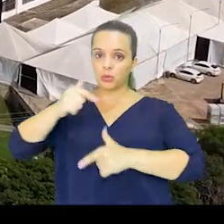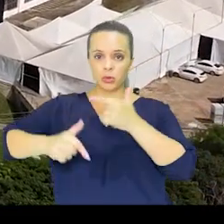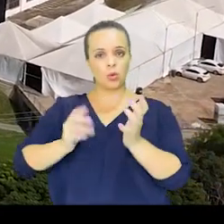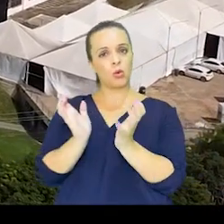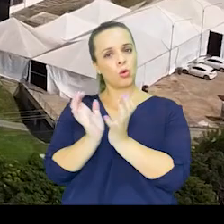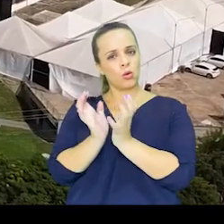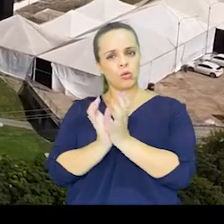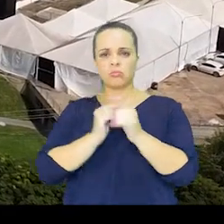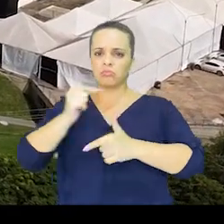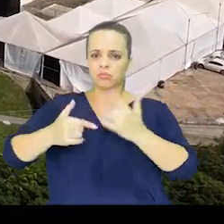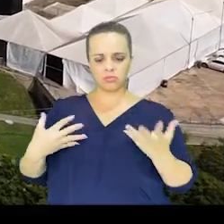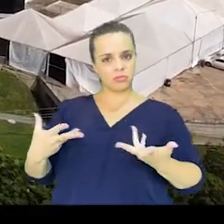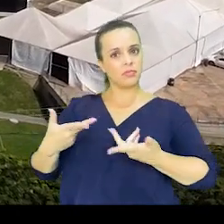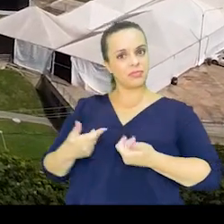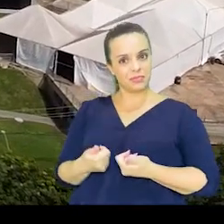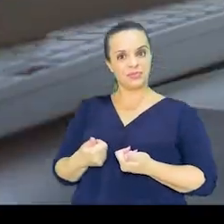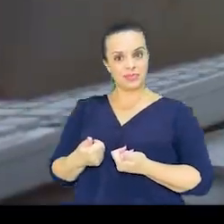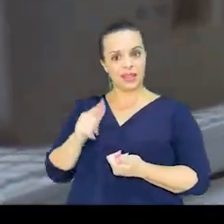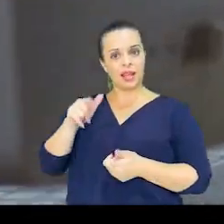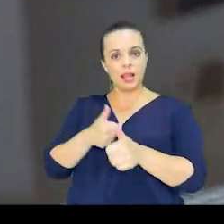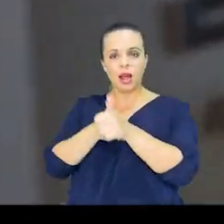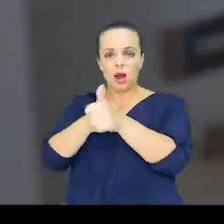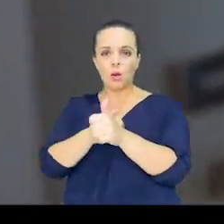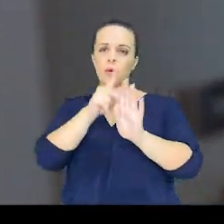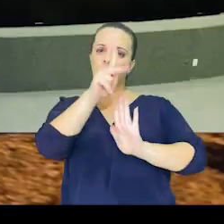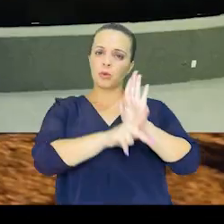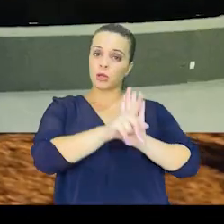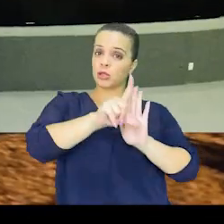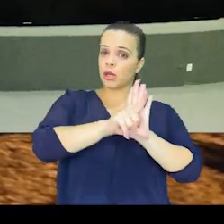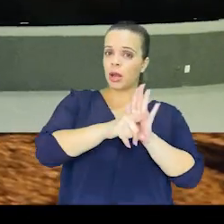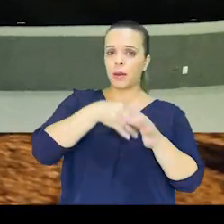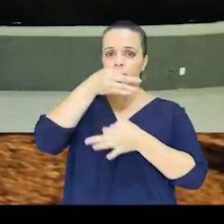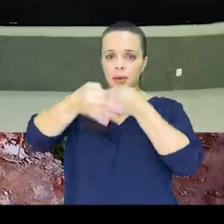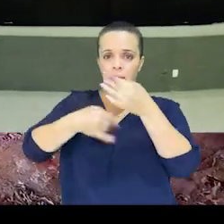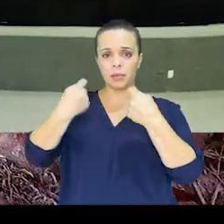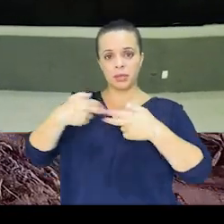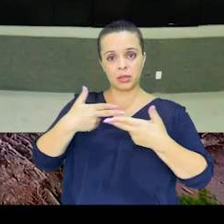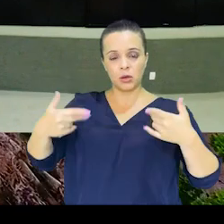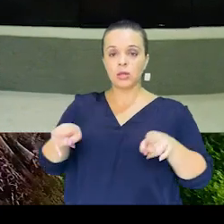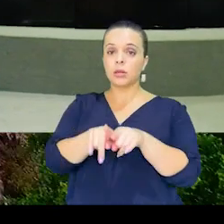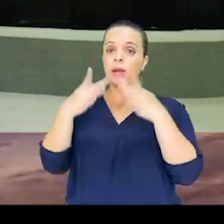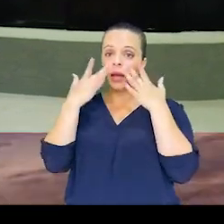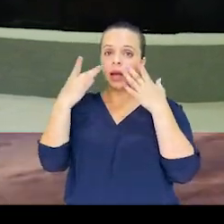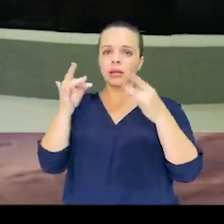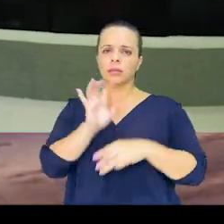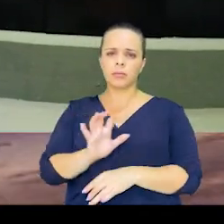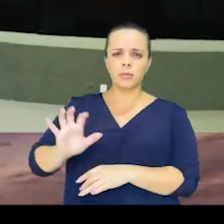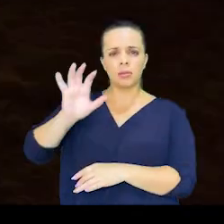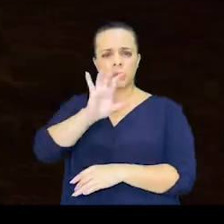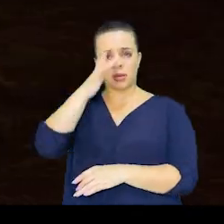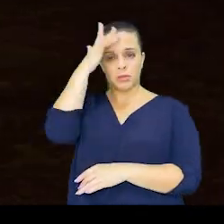qualificada e preparada de servidores. Eles acompanham projetos de lei, sugerem demandas e ficam atentos às